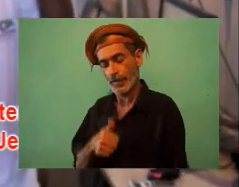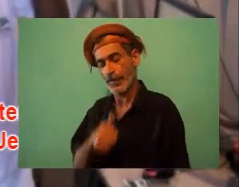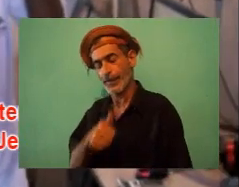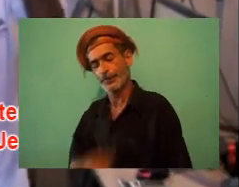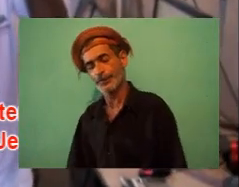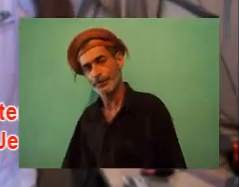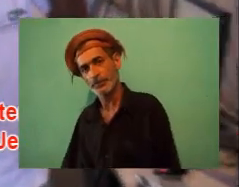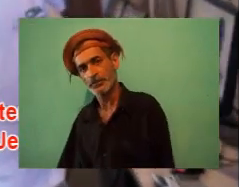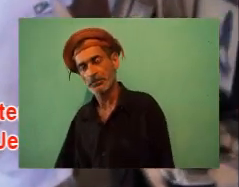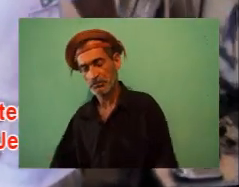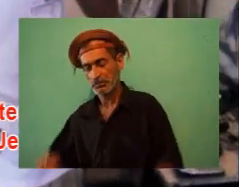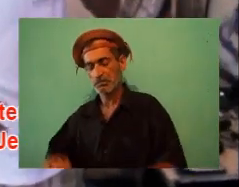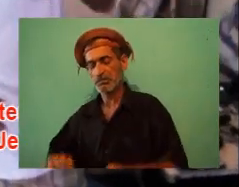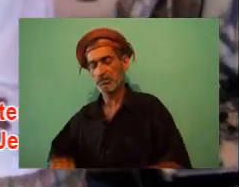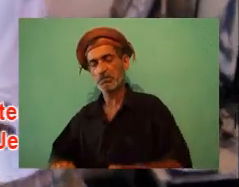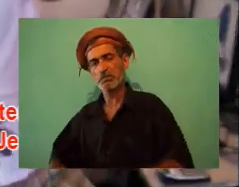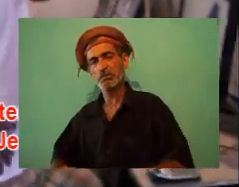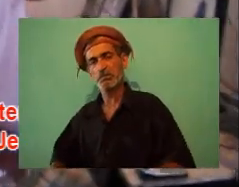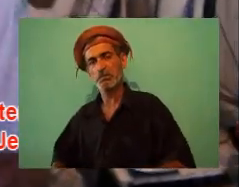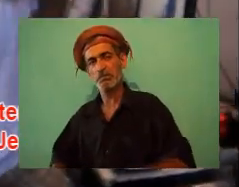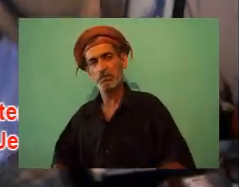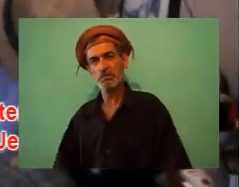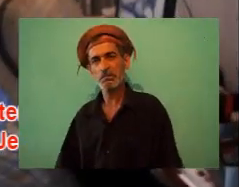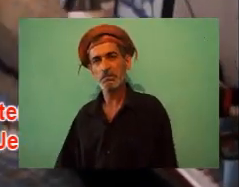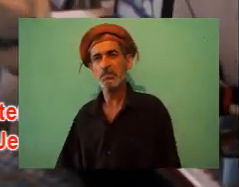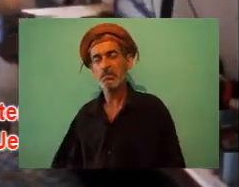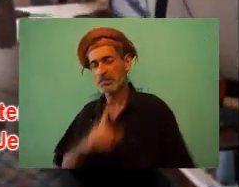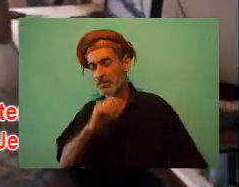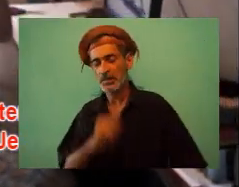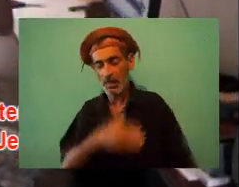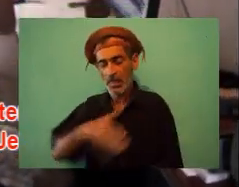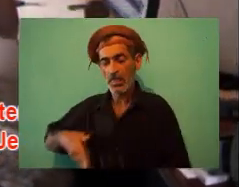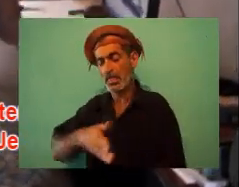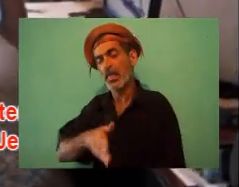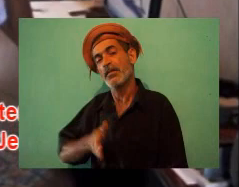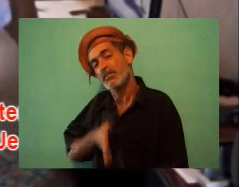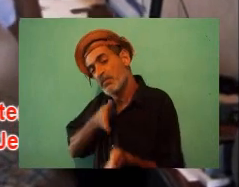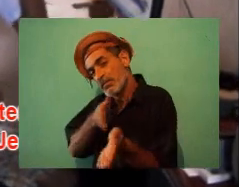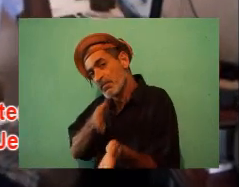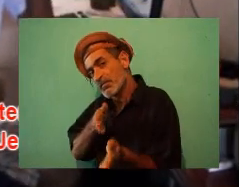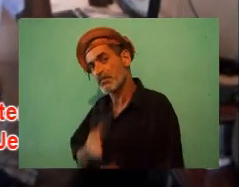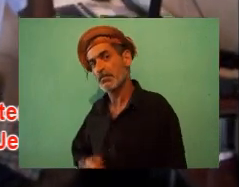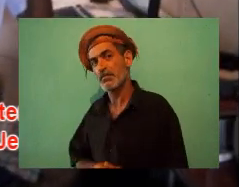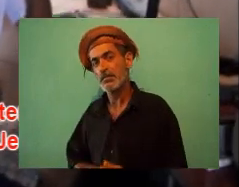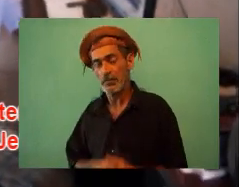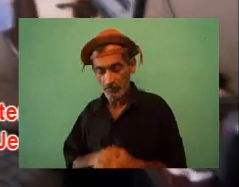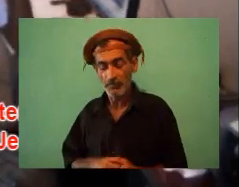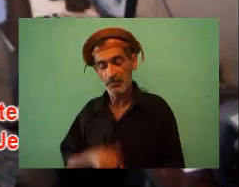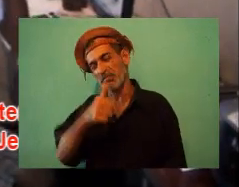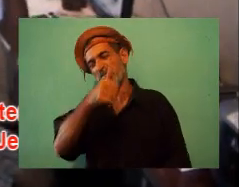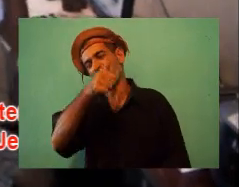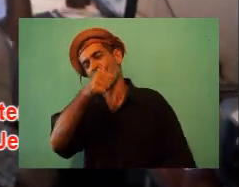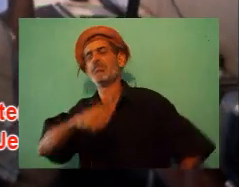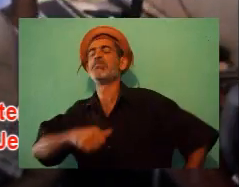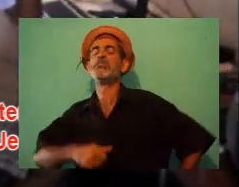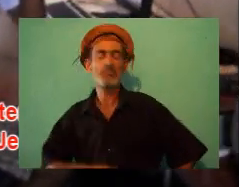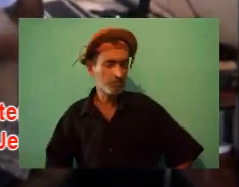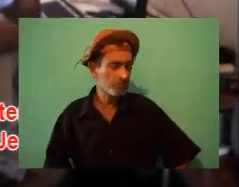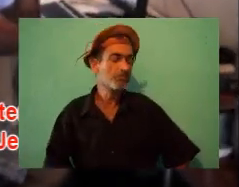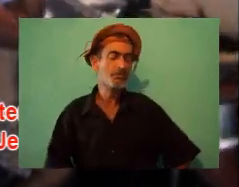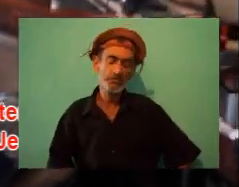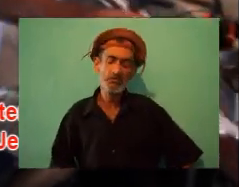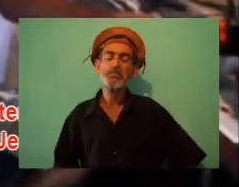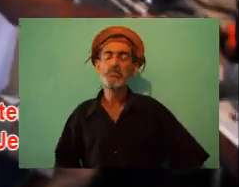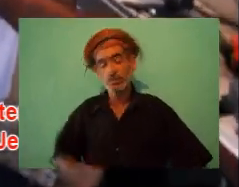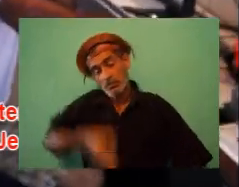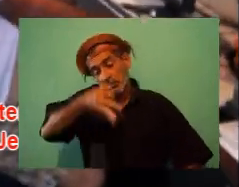pronto, tá sim senhora Pera aí viu Fique na linha que eu vou mostrar viu É bonita